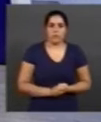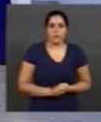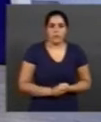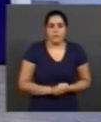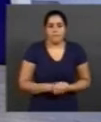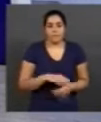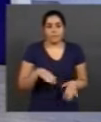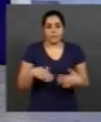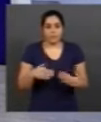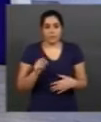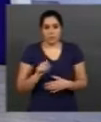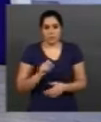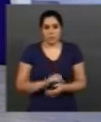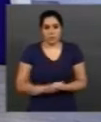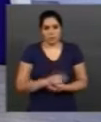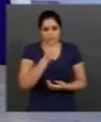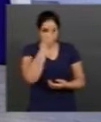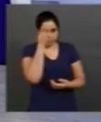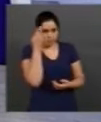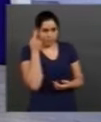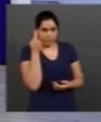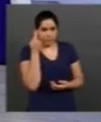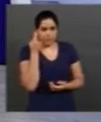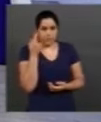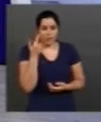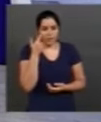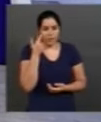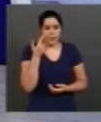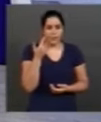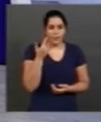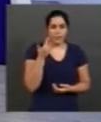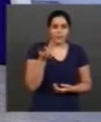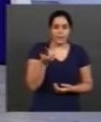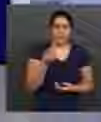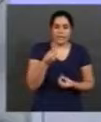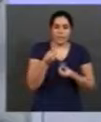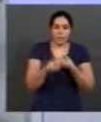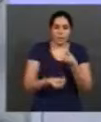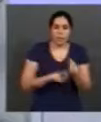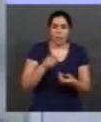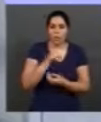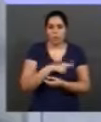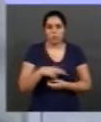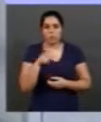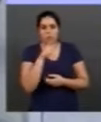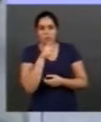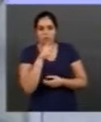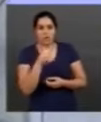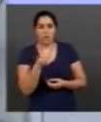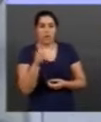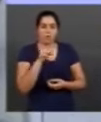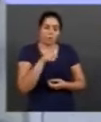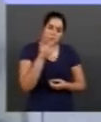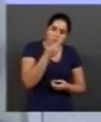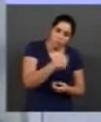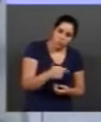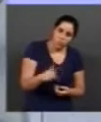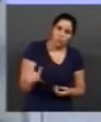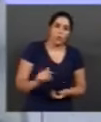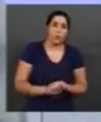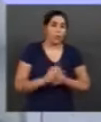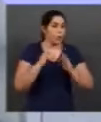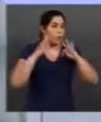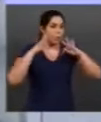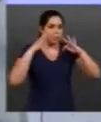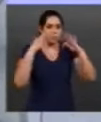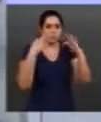o próprio produtor, pensando nessa questão da otimização do uso da água, né? Todos os sistemas, em geral, são capazes de trabalhar com